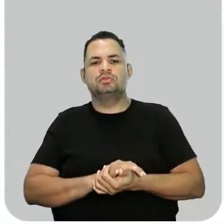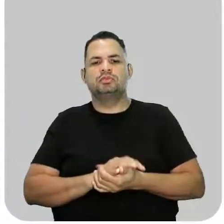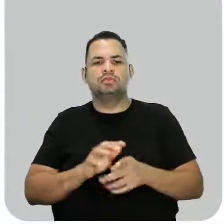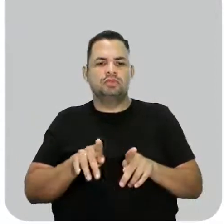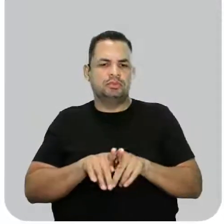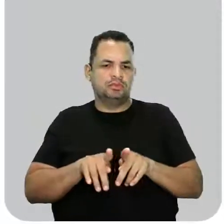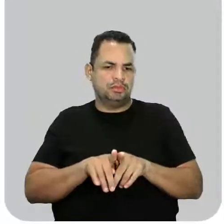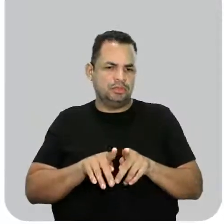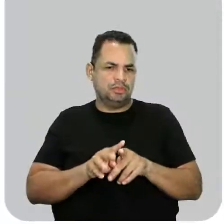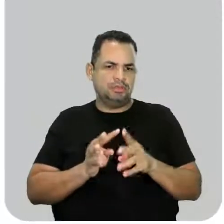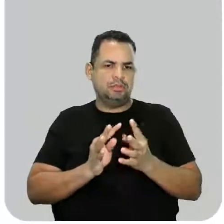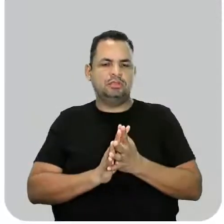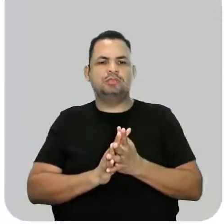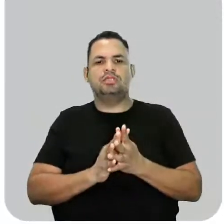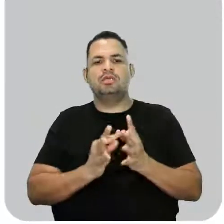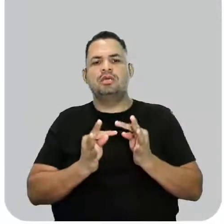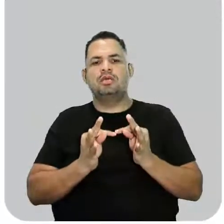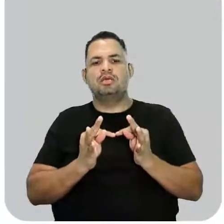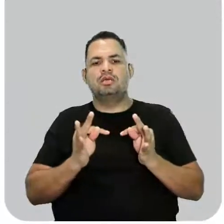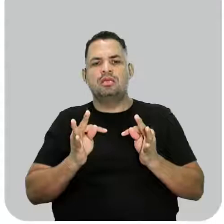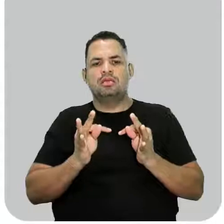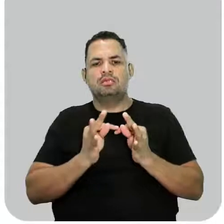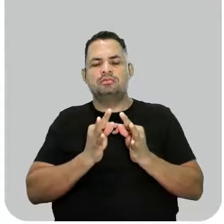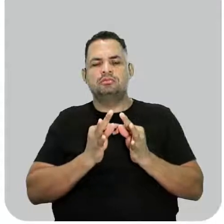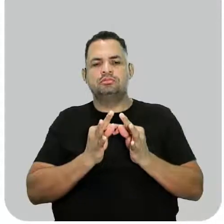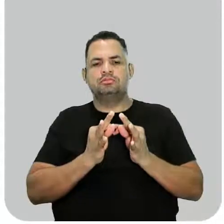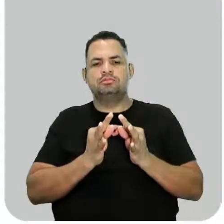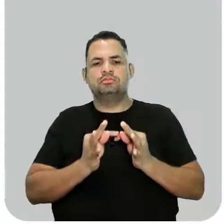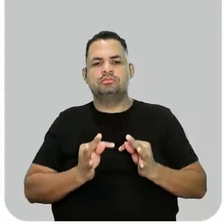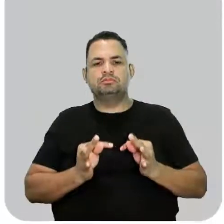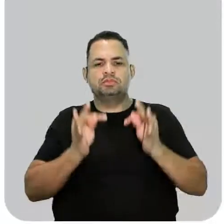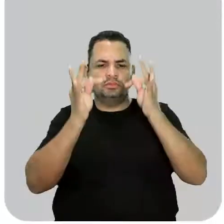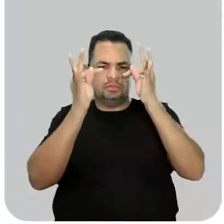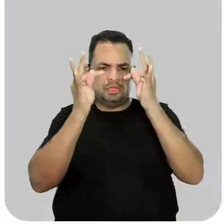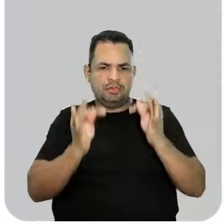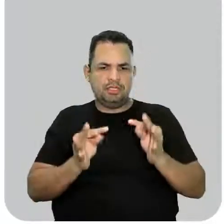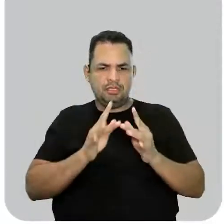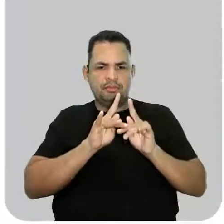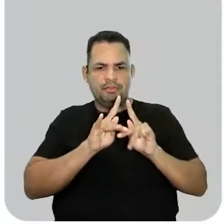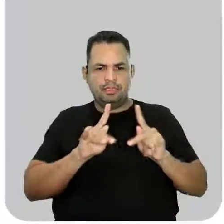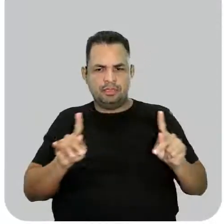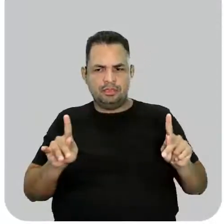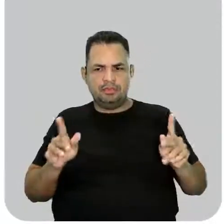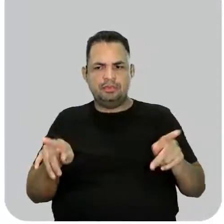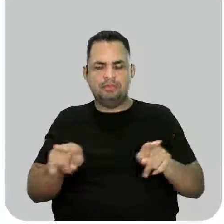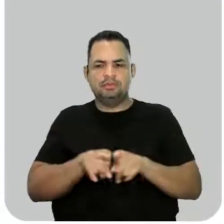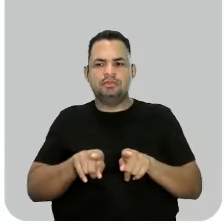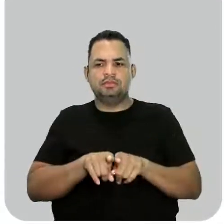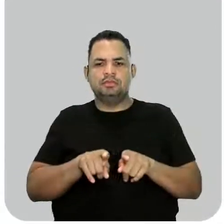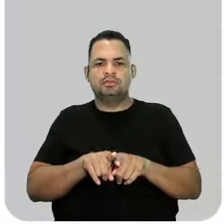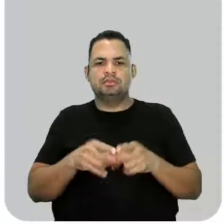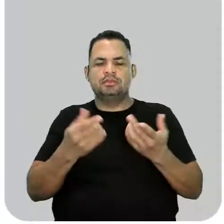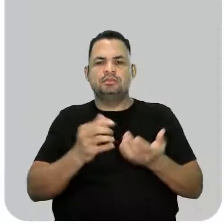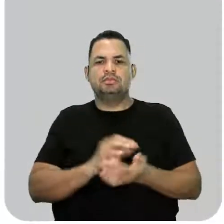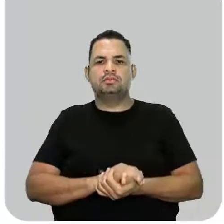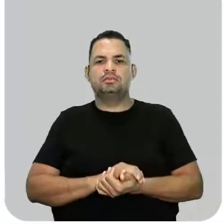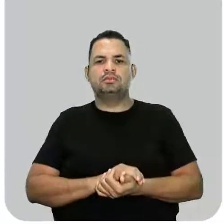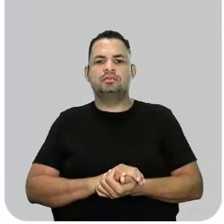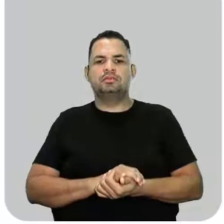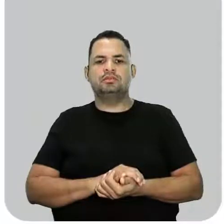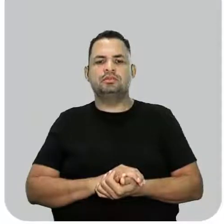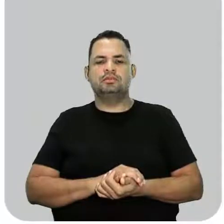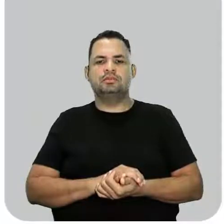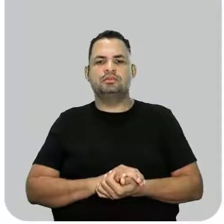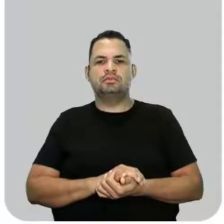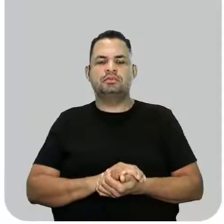Tabela periódica, que é um modo de organizar os elementos em ordem crescente de número atômico, tá,